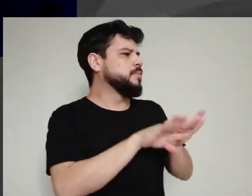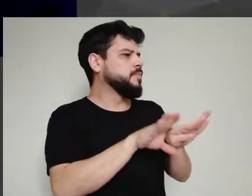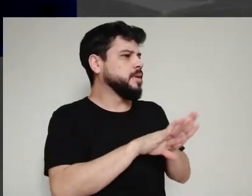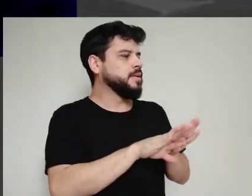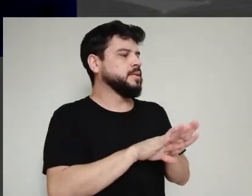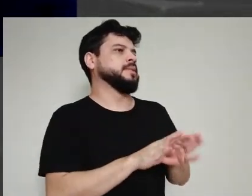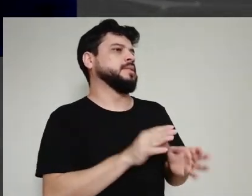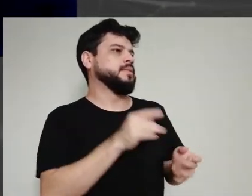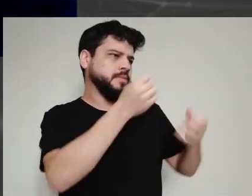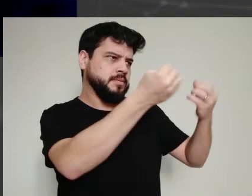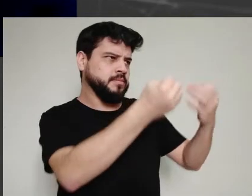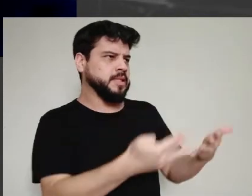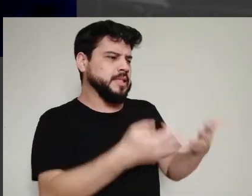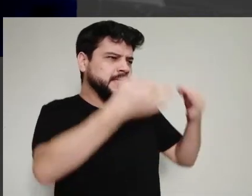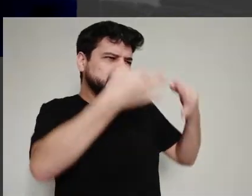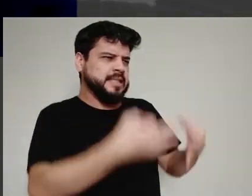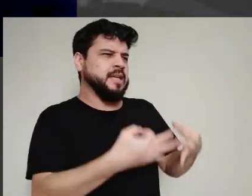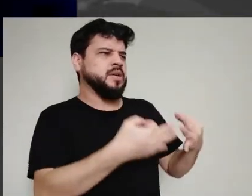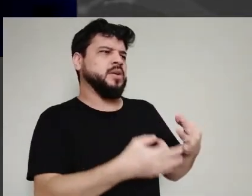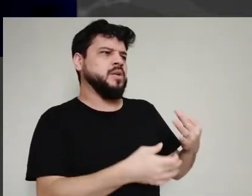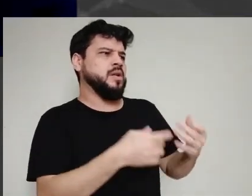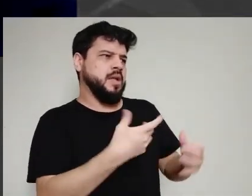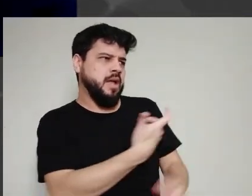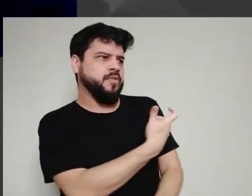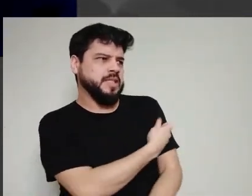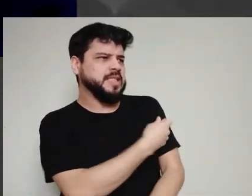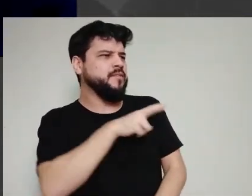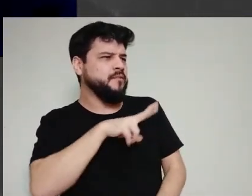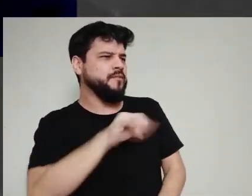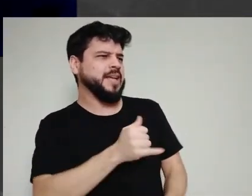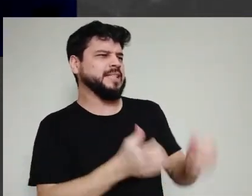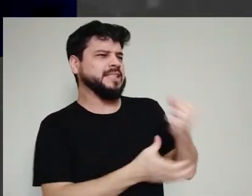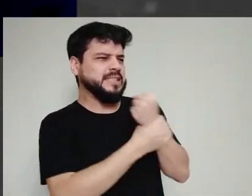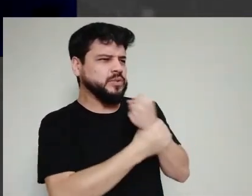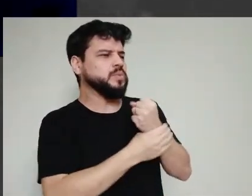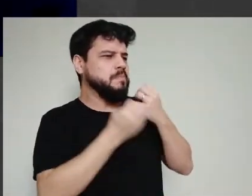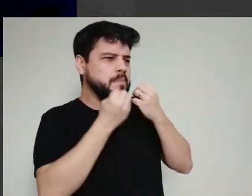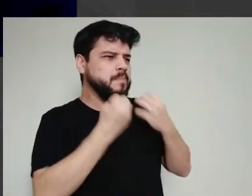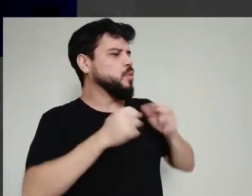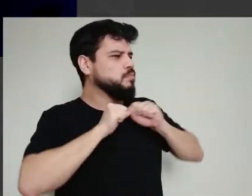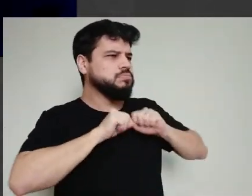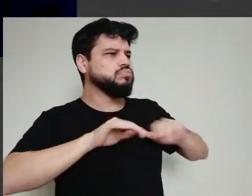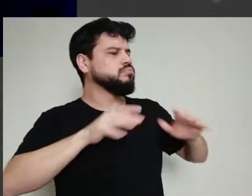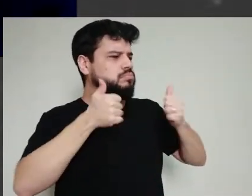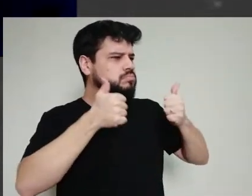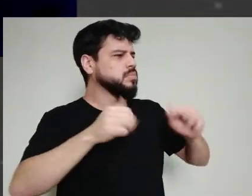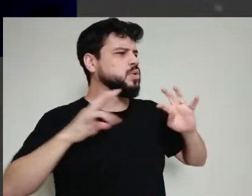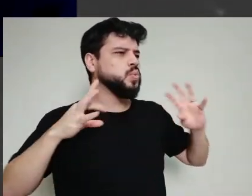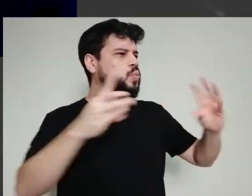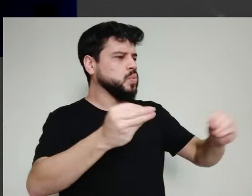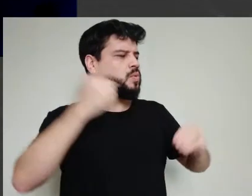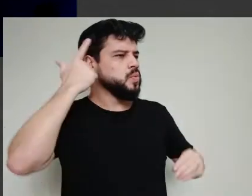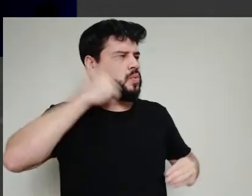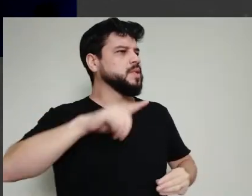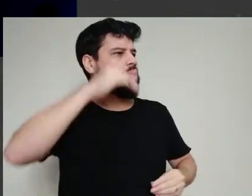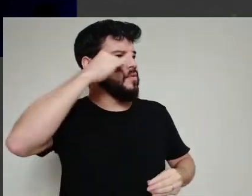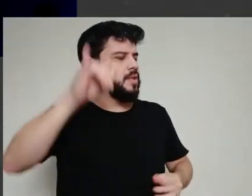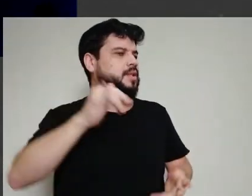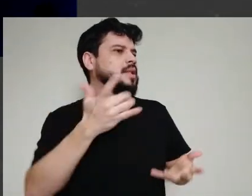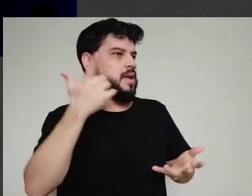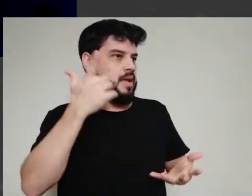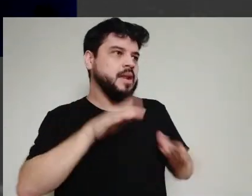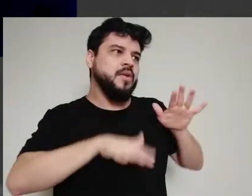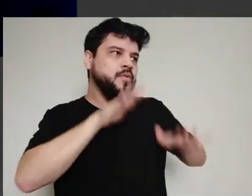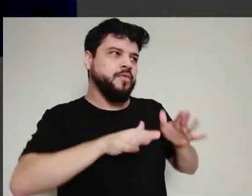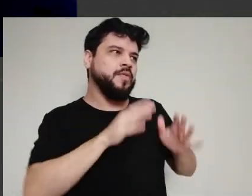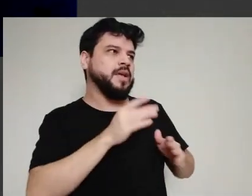da vacina, ou que pelo menos ela vai ser definitiva. Muito provável que ainda não seja definitiva, mas talvez ajude a dar